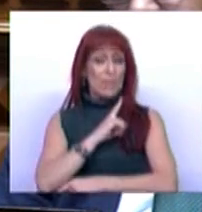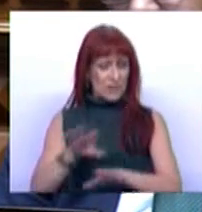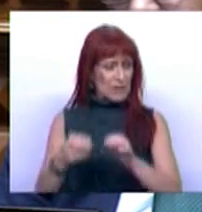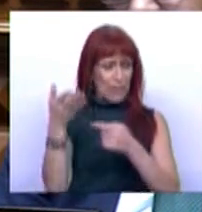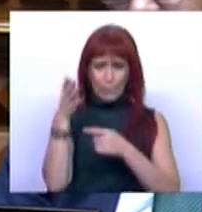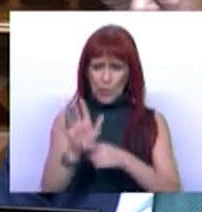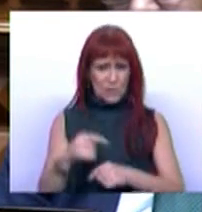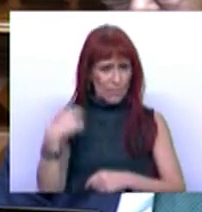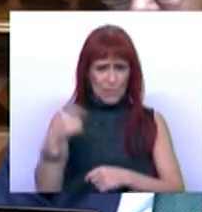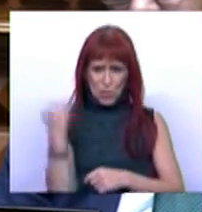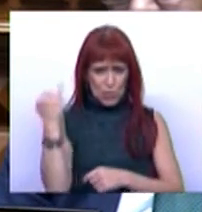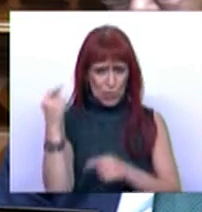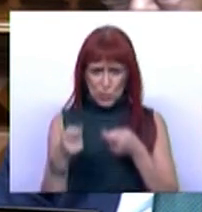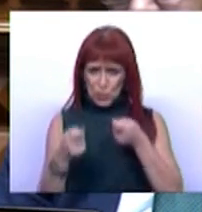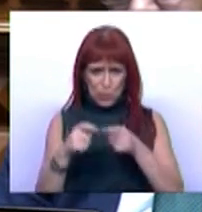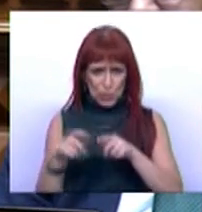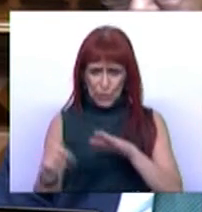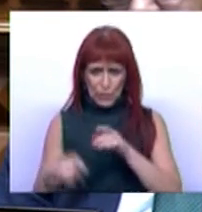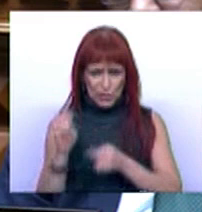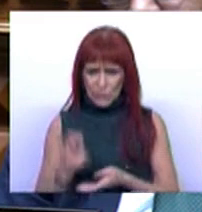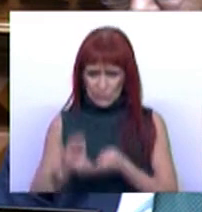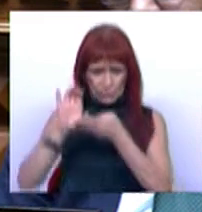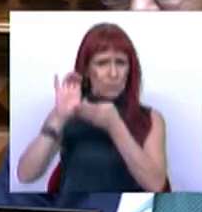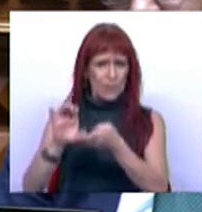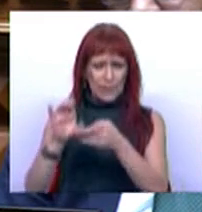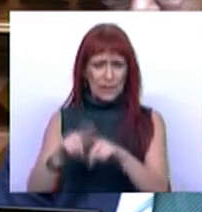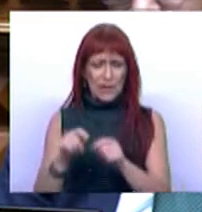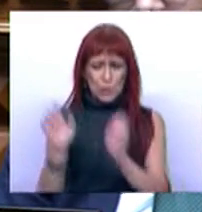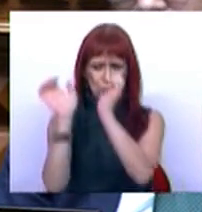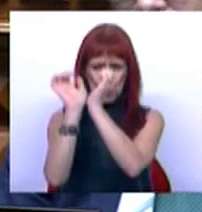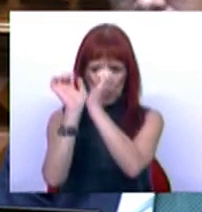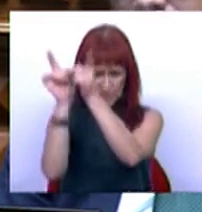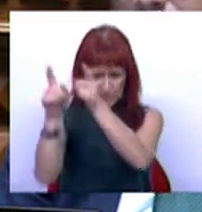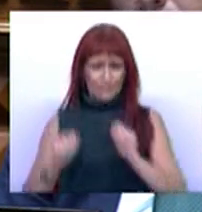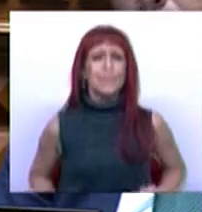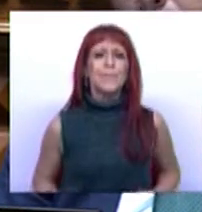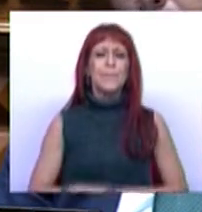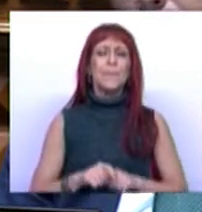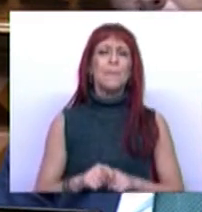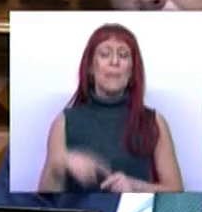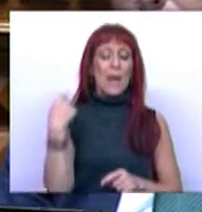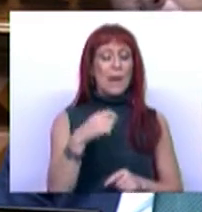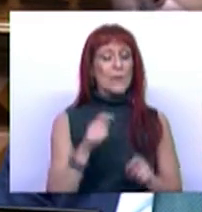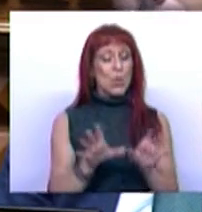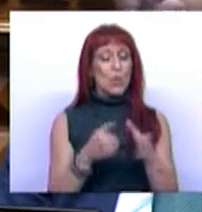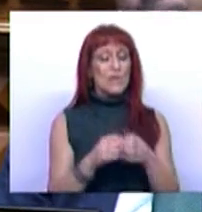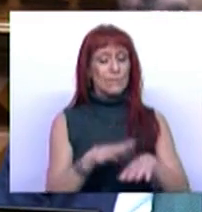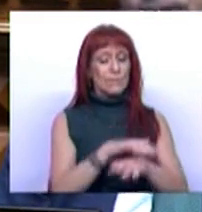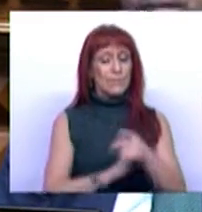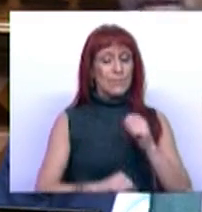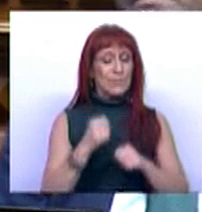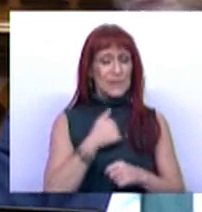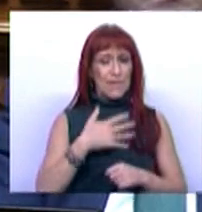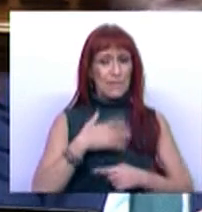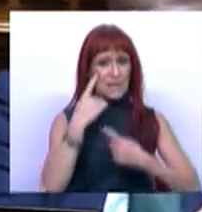designadamente Presidente do Instituto de Gestão dos Fundos de Capitalização da Segurança Social, Presidente do Conselho de Administração da